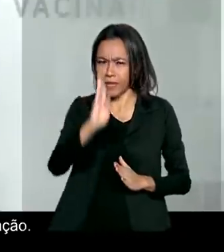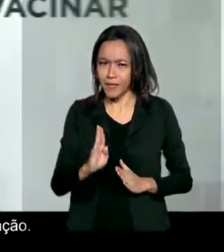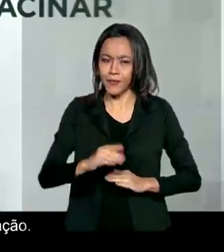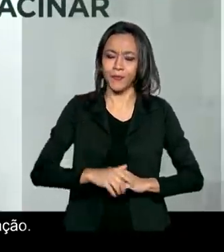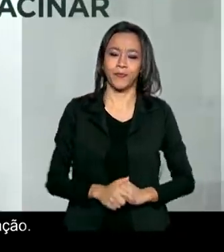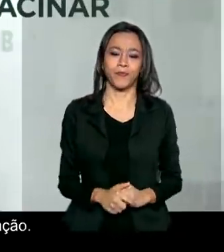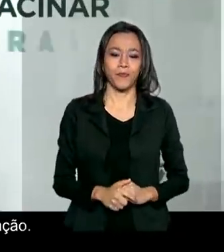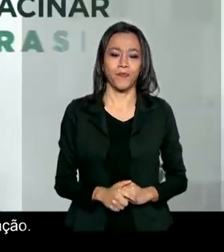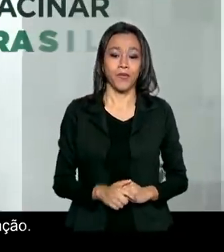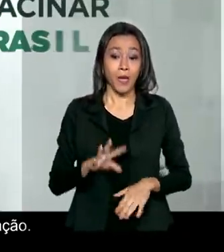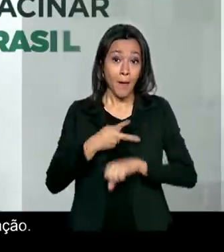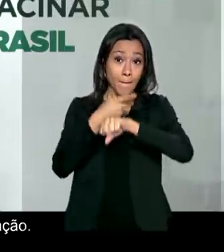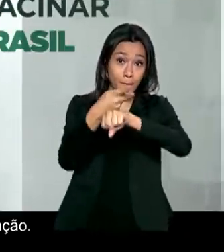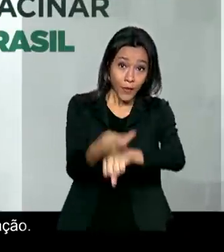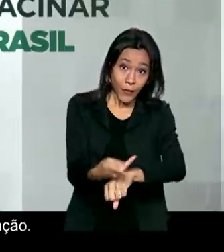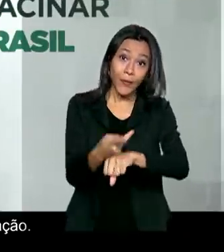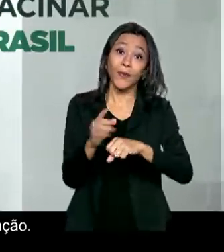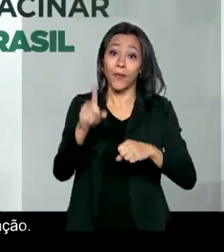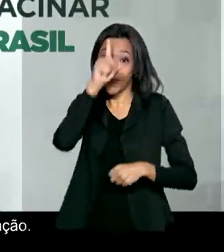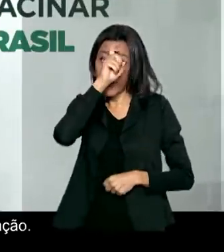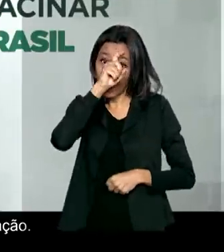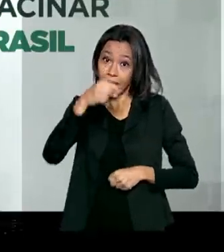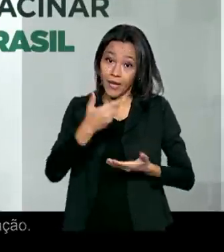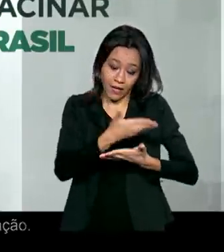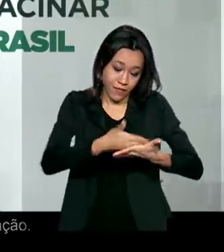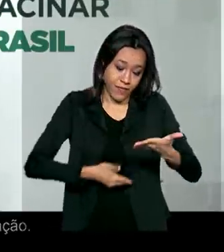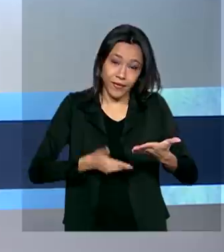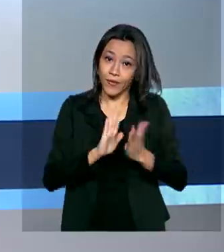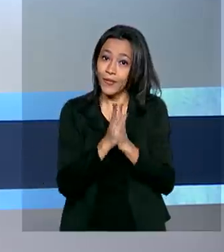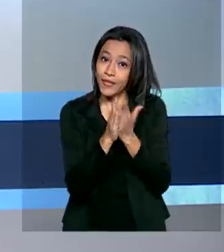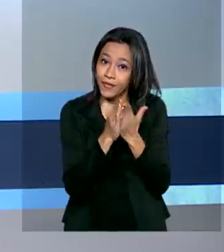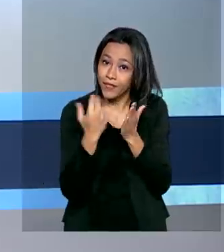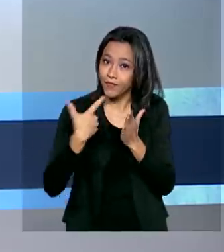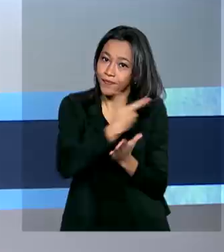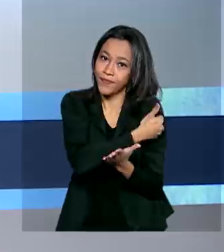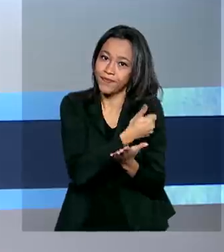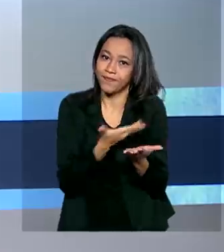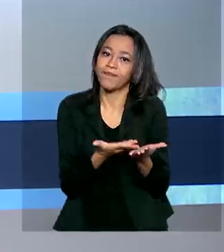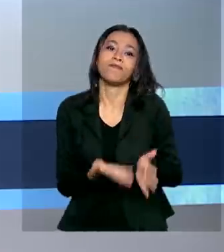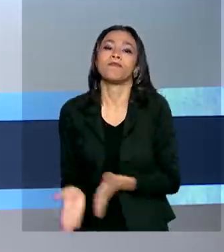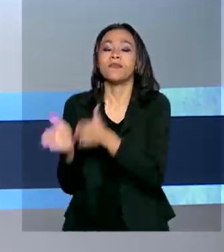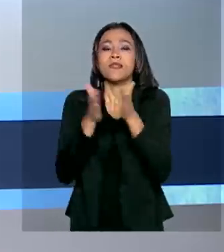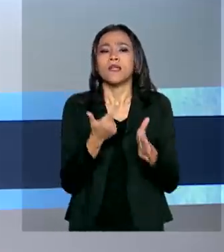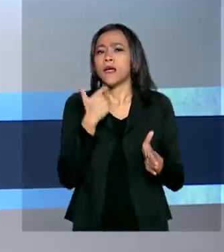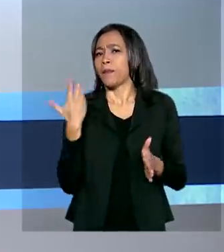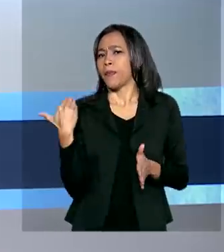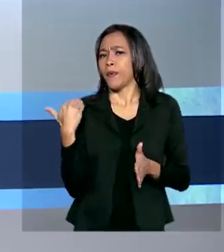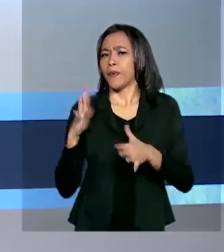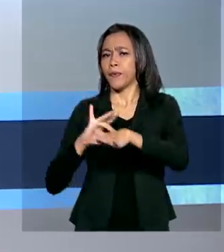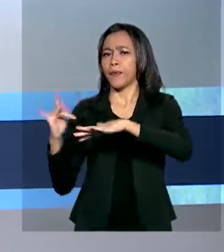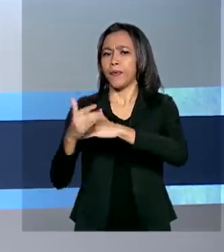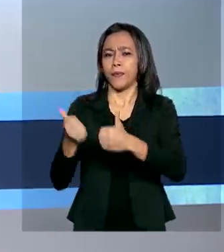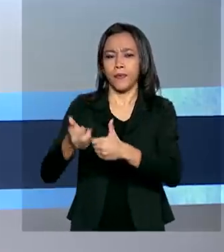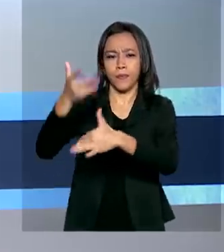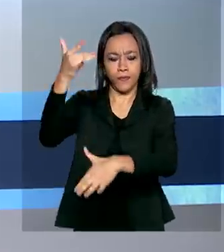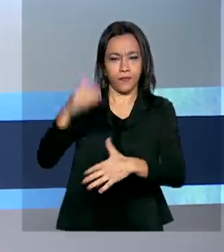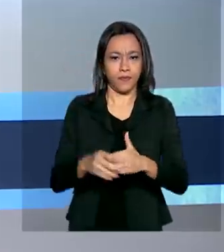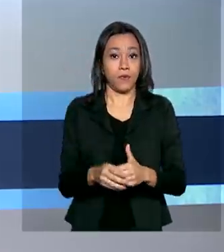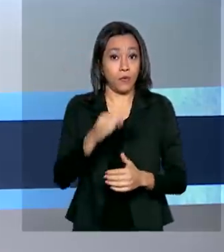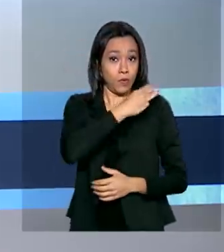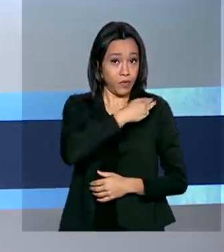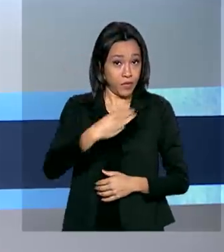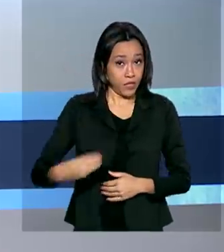Procure um posto de saúde e leve a caderneta de vacinação. E agora há pouco pelas redes sociais, o ministro do Turismo,